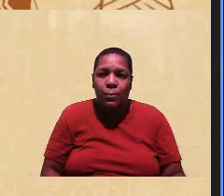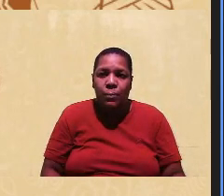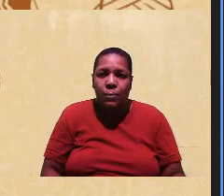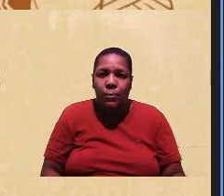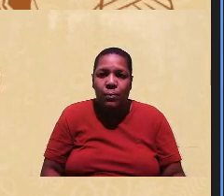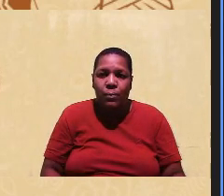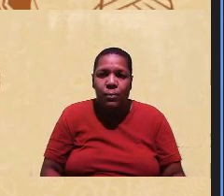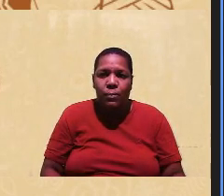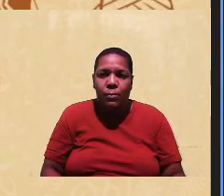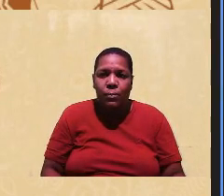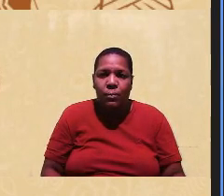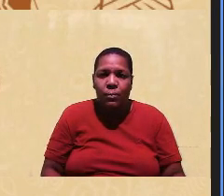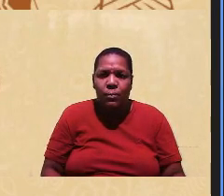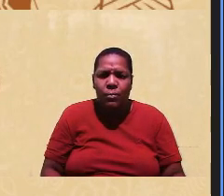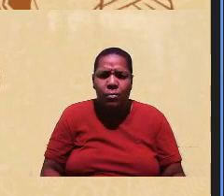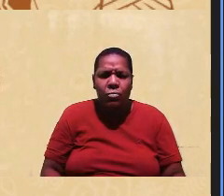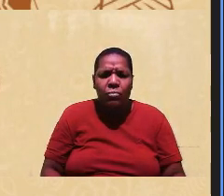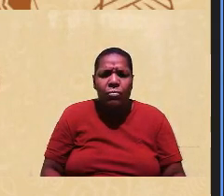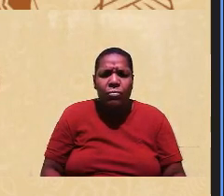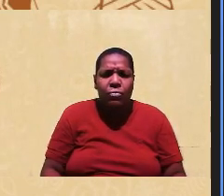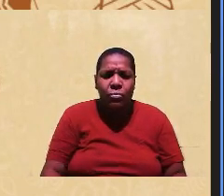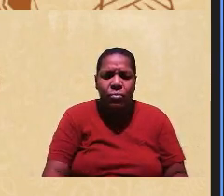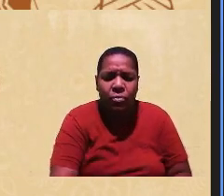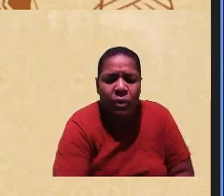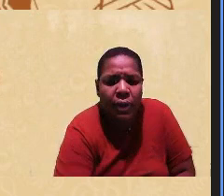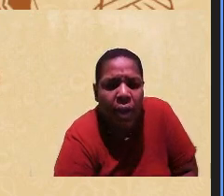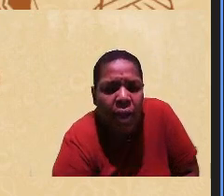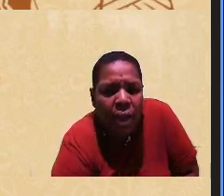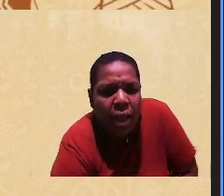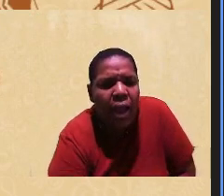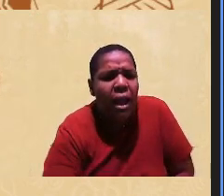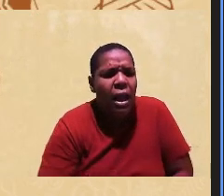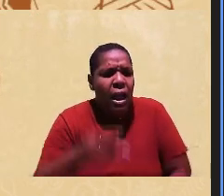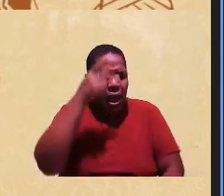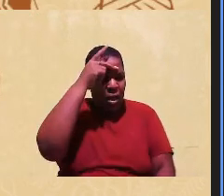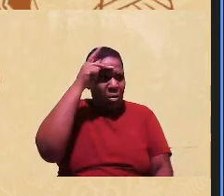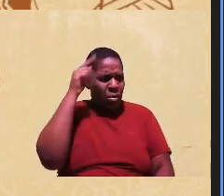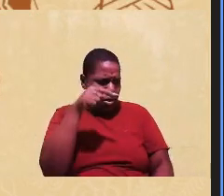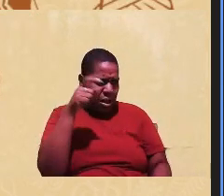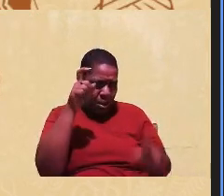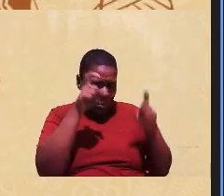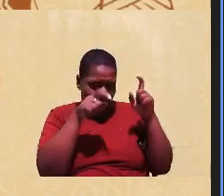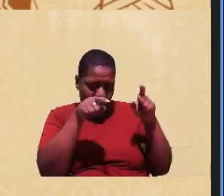Alguém está preocupado que a vaga é para uma pessoa negra ou não? Não.